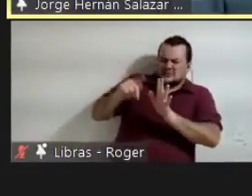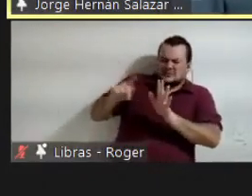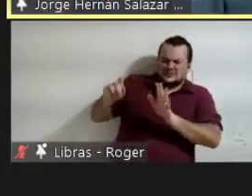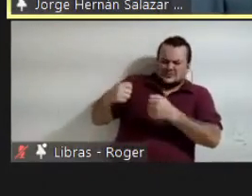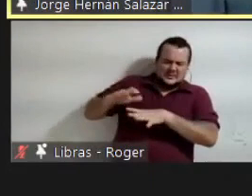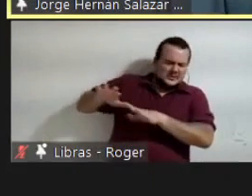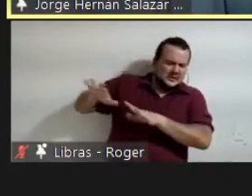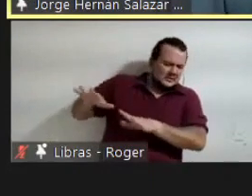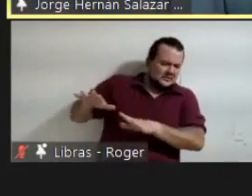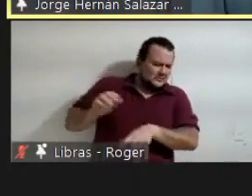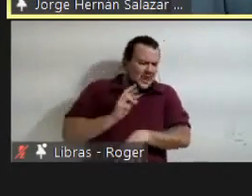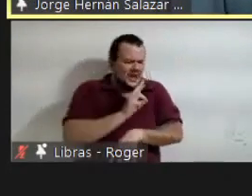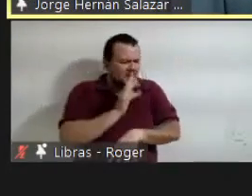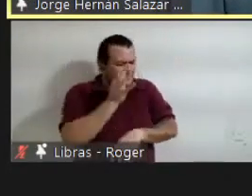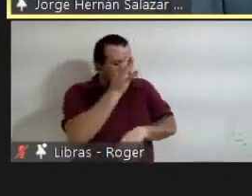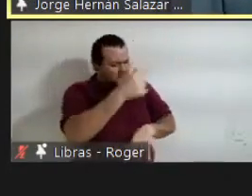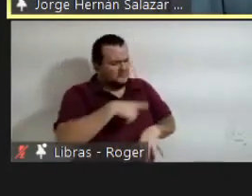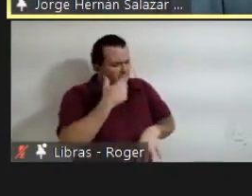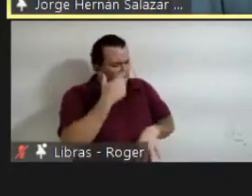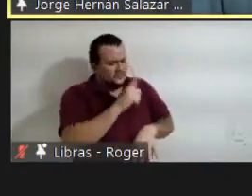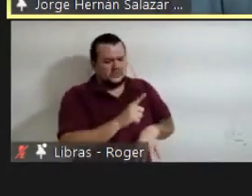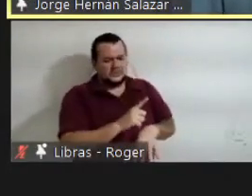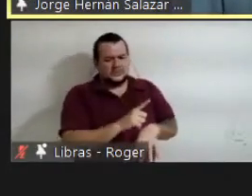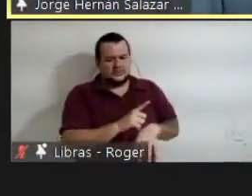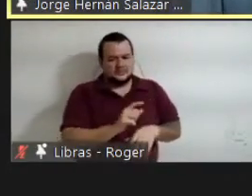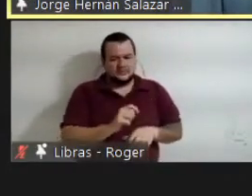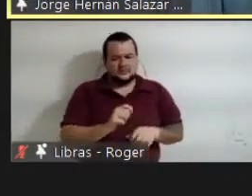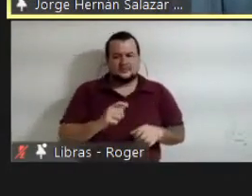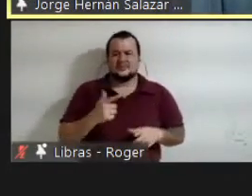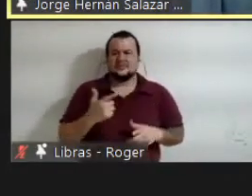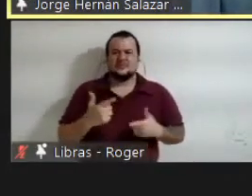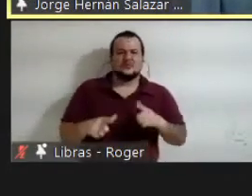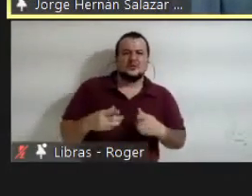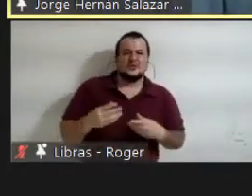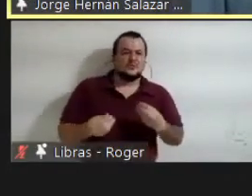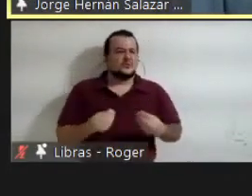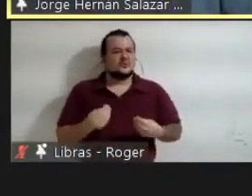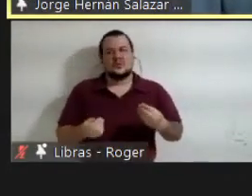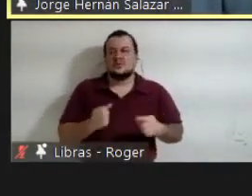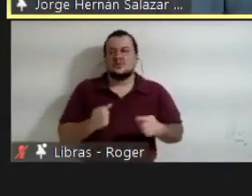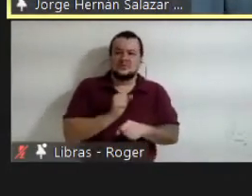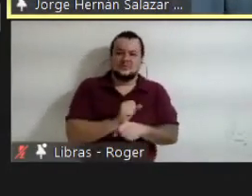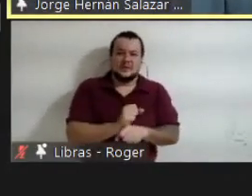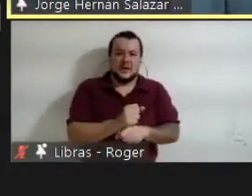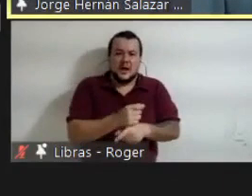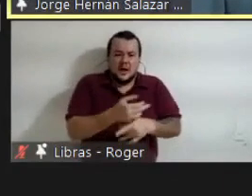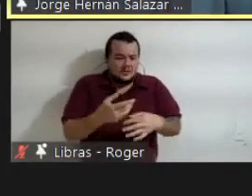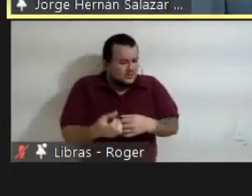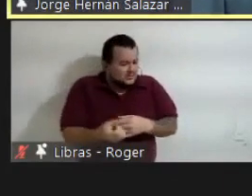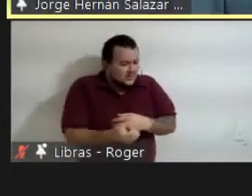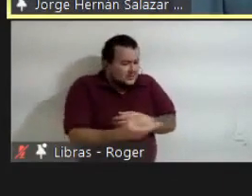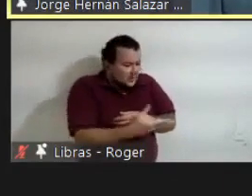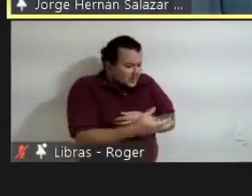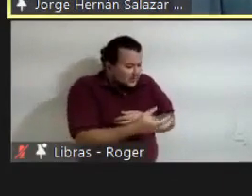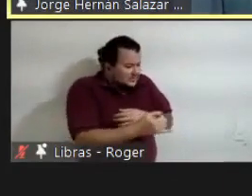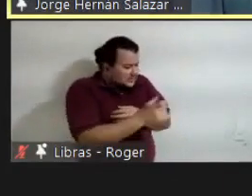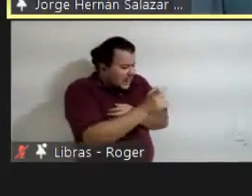esperemos de uma pessoa que o único que faz é ir a perguntar a seu professor.